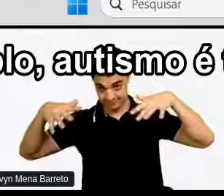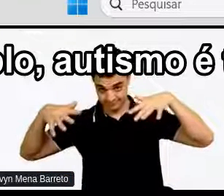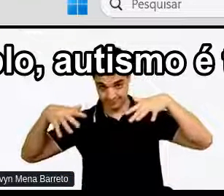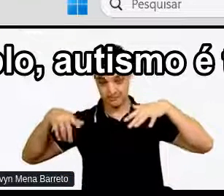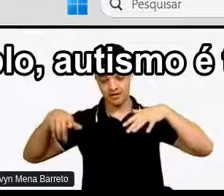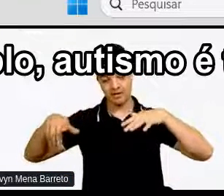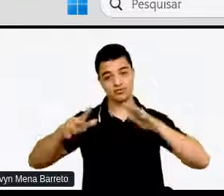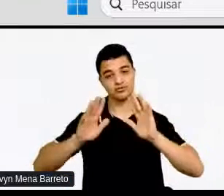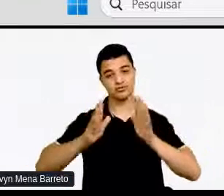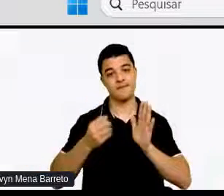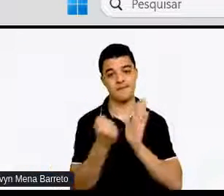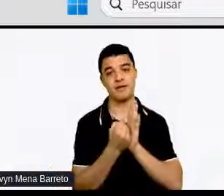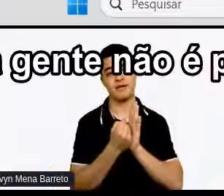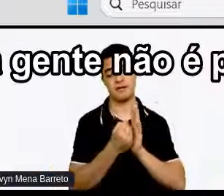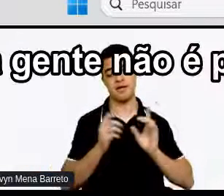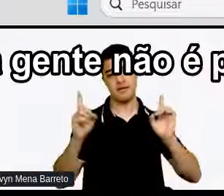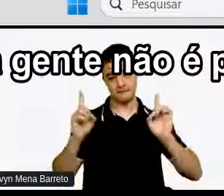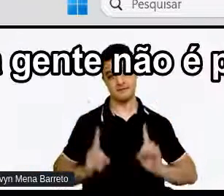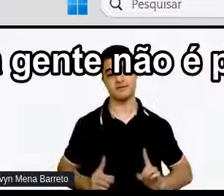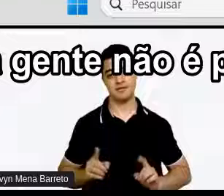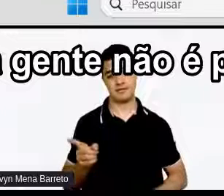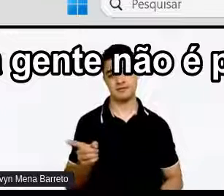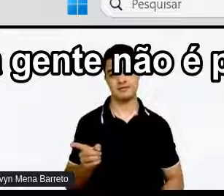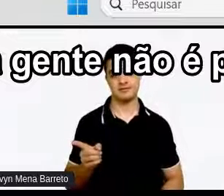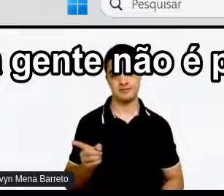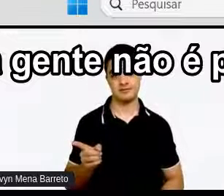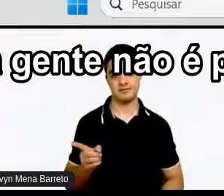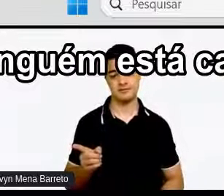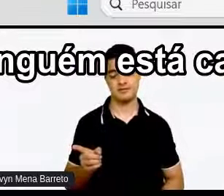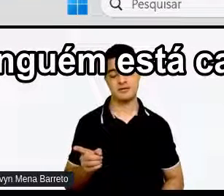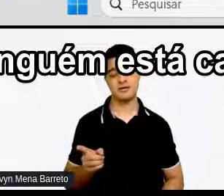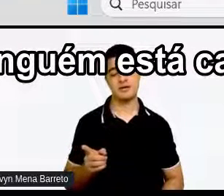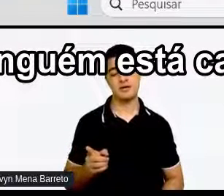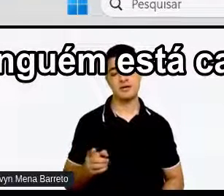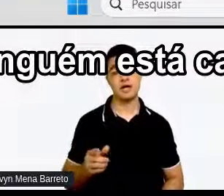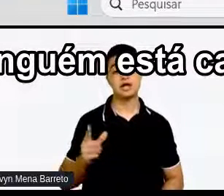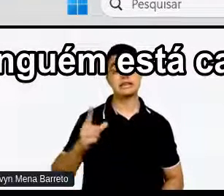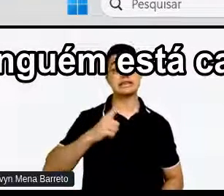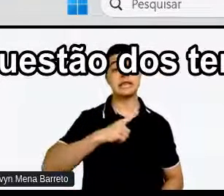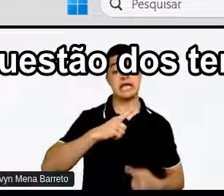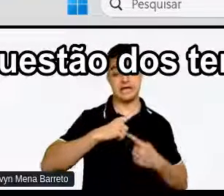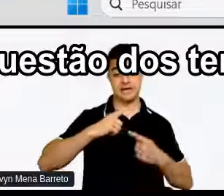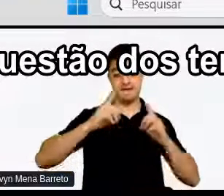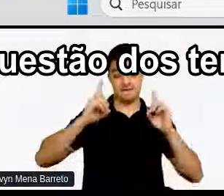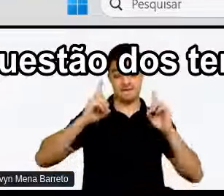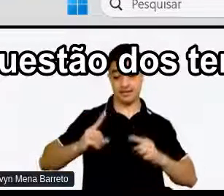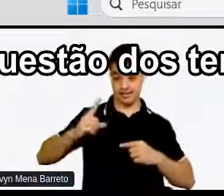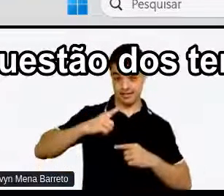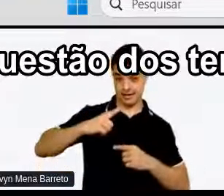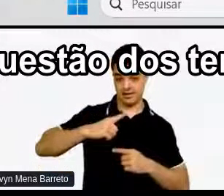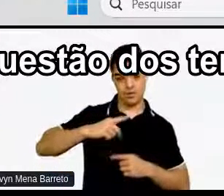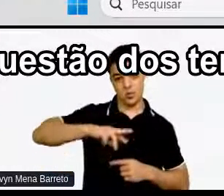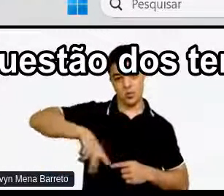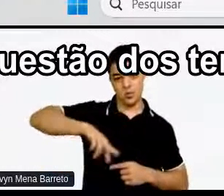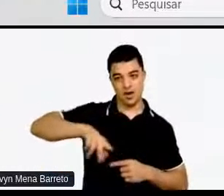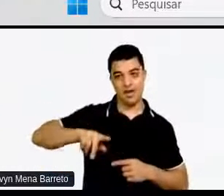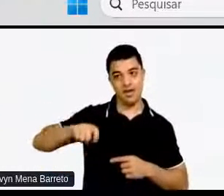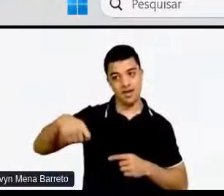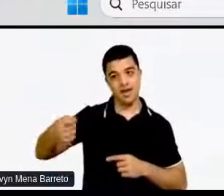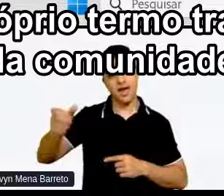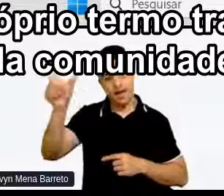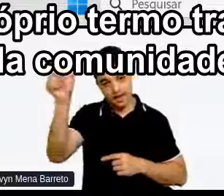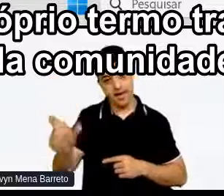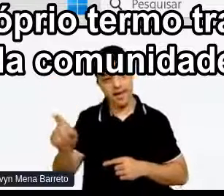Como deficiência E a gente não é portador De autismo Ninguém está carregando nada Então a questão dos termos Ela é importante também